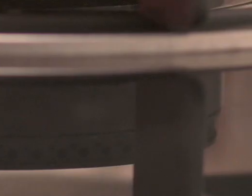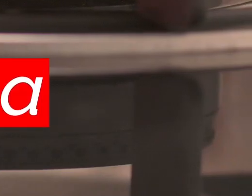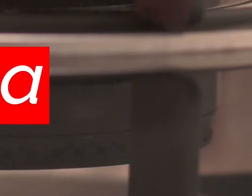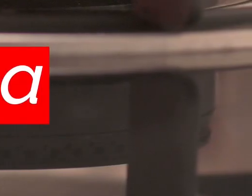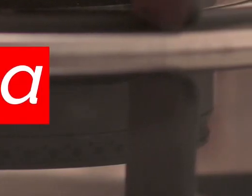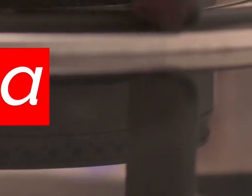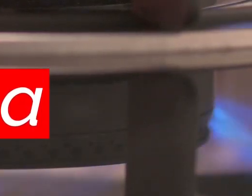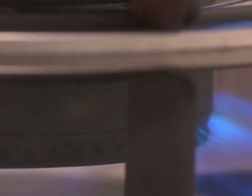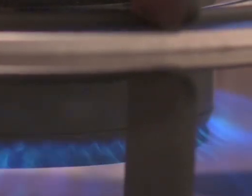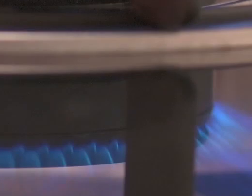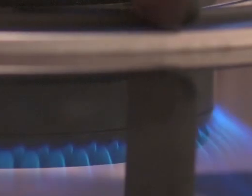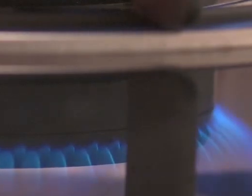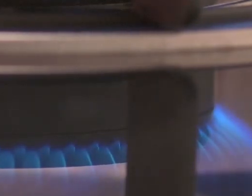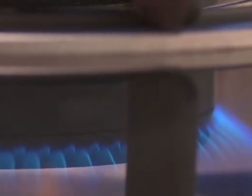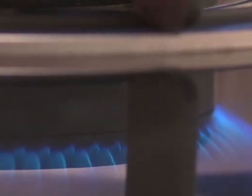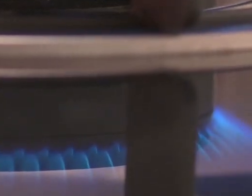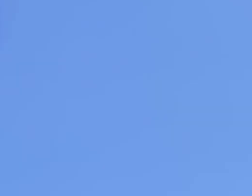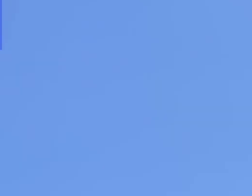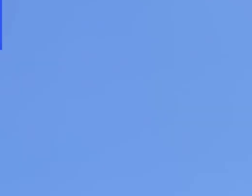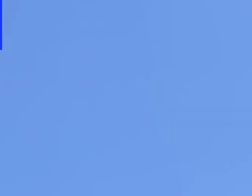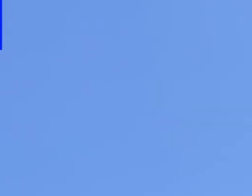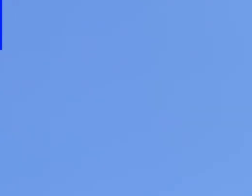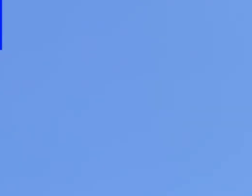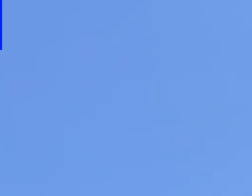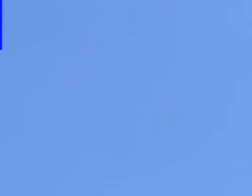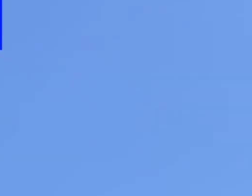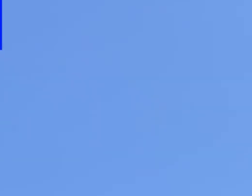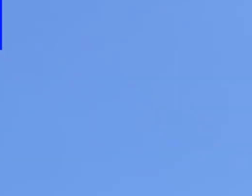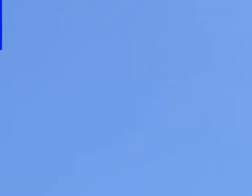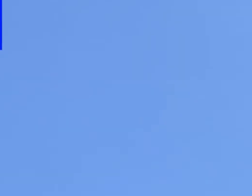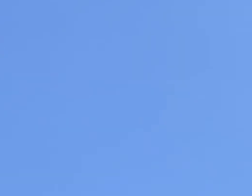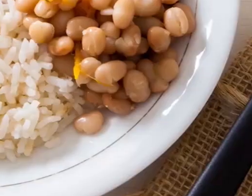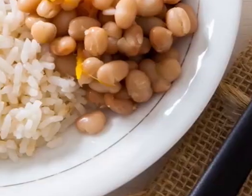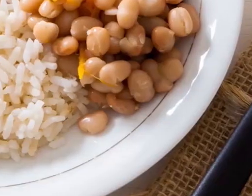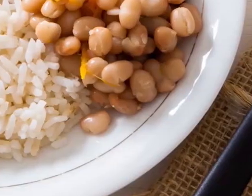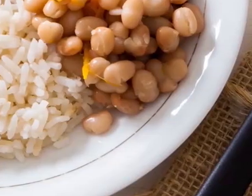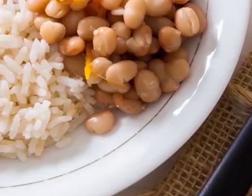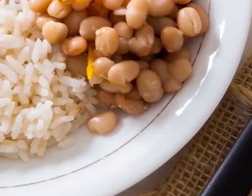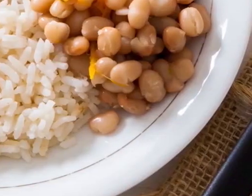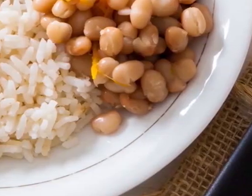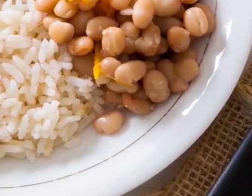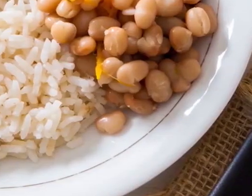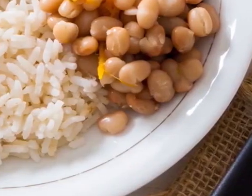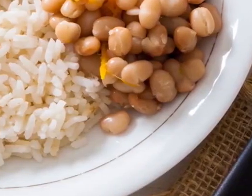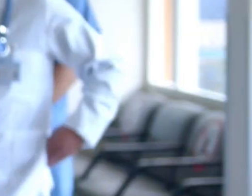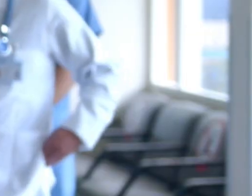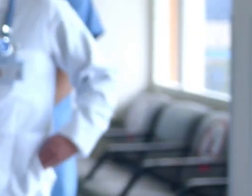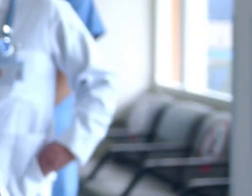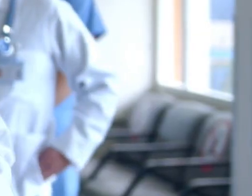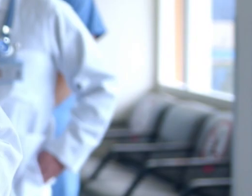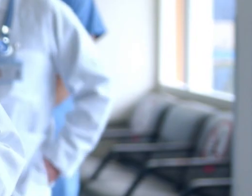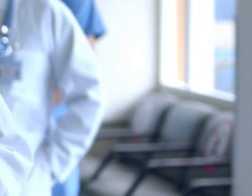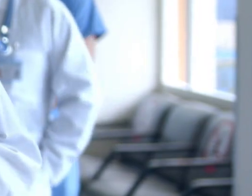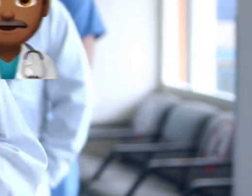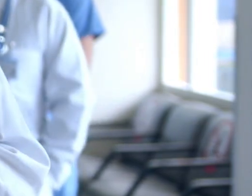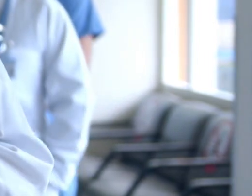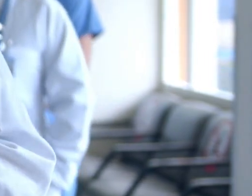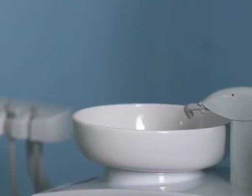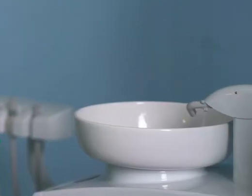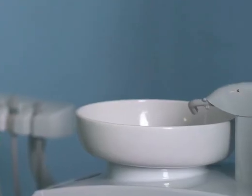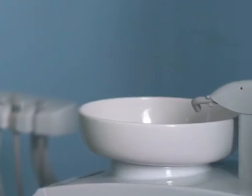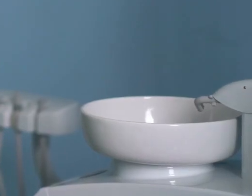caiu o gás de cozinha já caiu tá voltando meu Brasil Bolsa Família voltou o mais médico